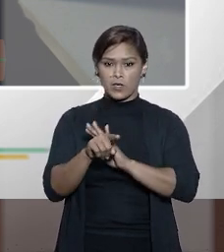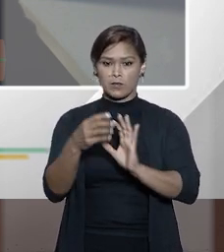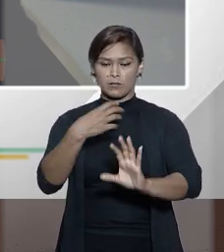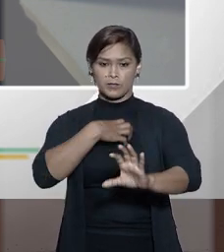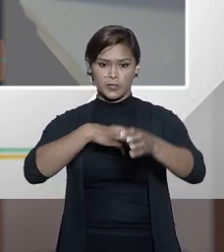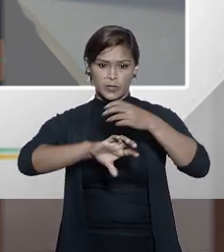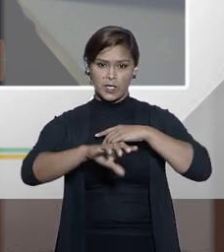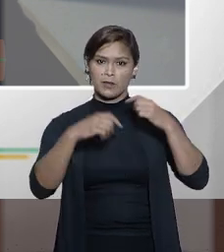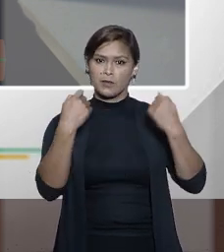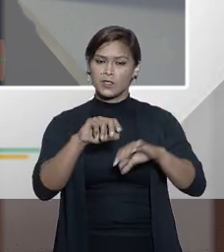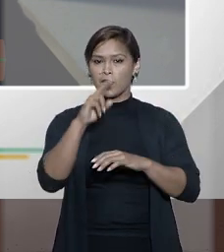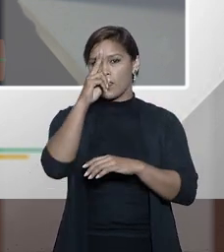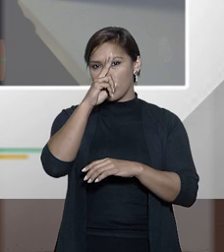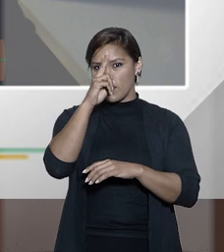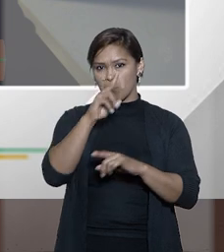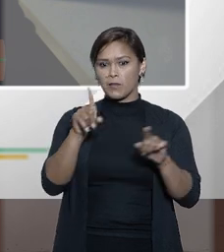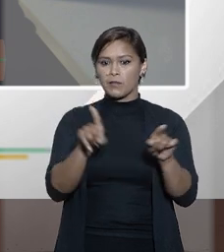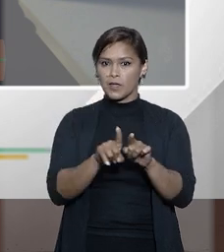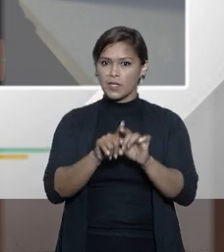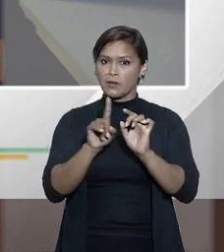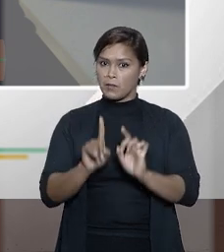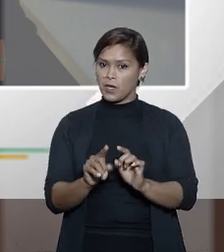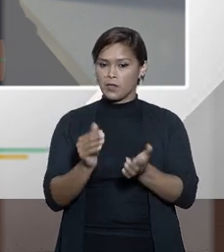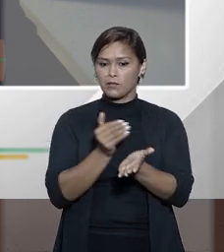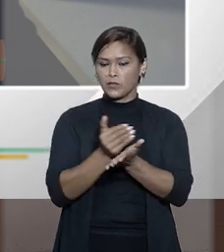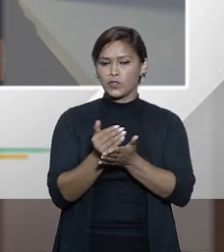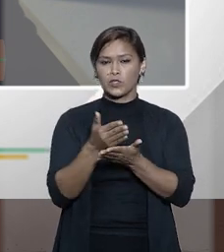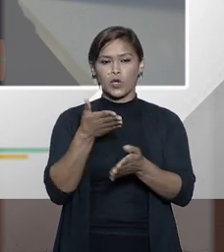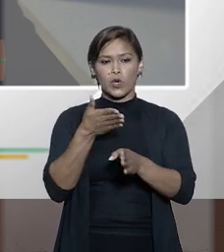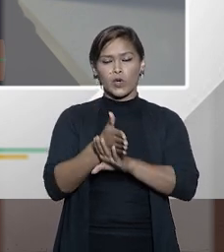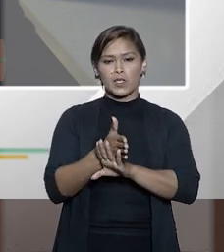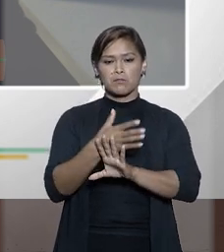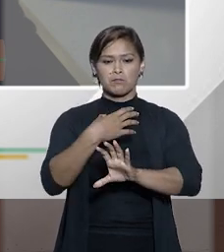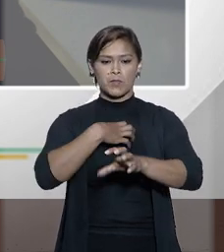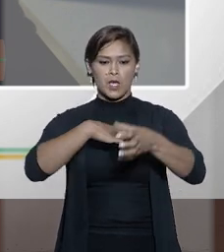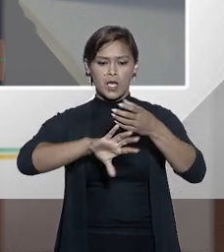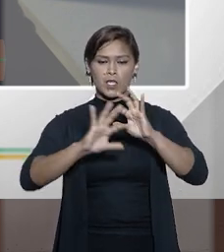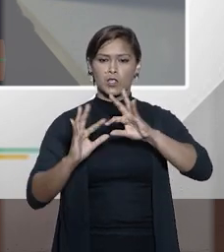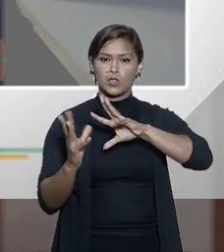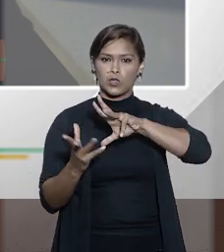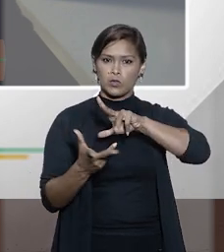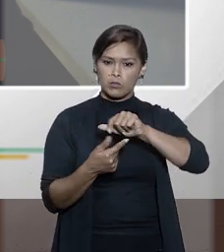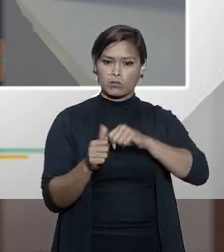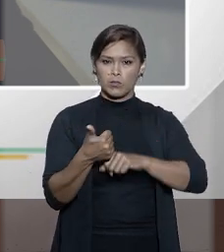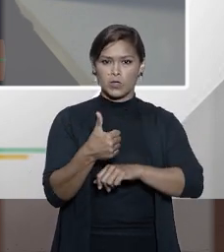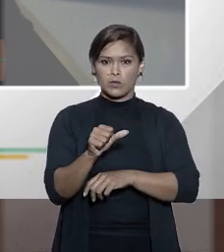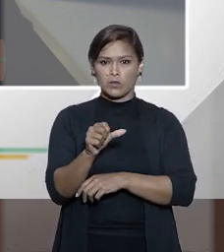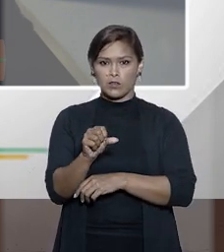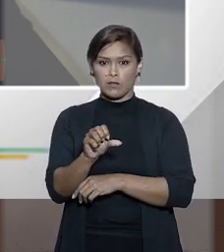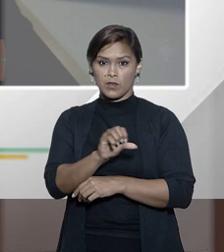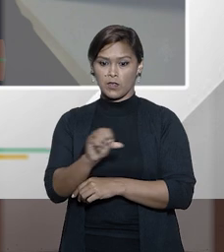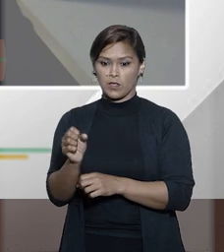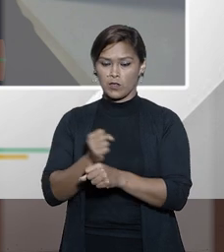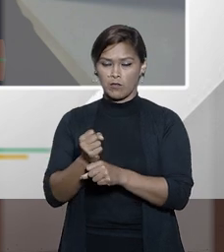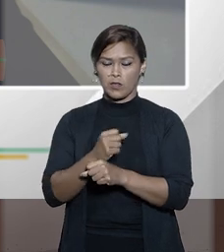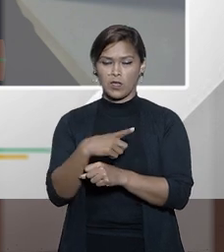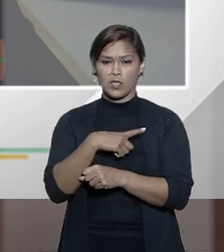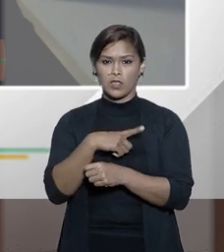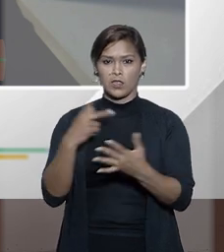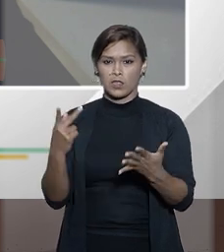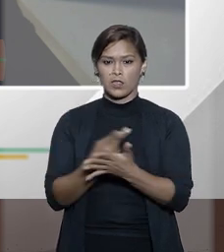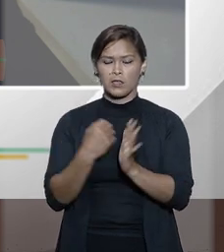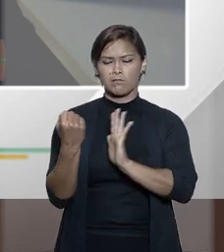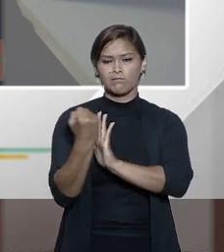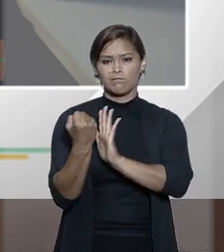reciprocidade e aqui é preciso lembrar além dele o princípio do reconhecimento mútuo que desde pelo menos 1999 tem